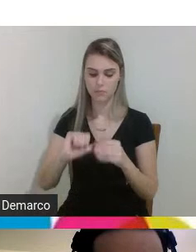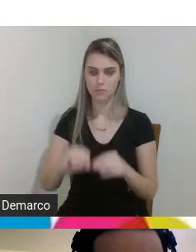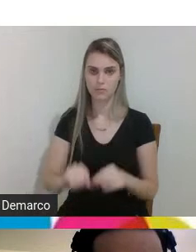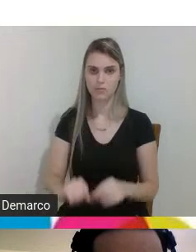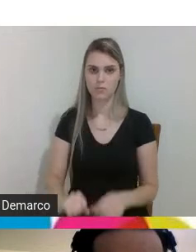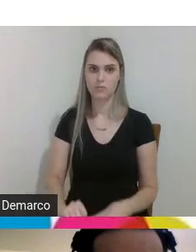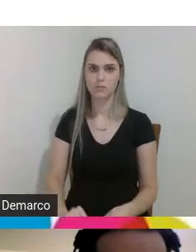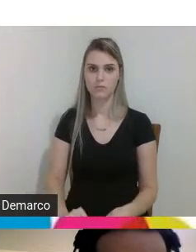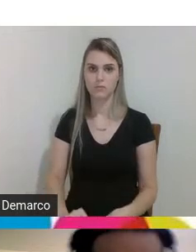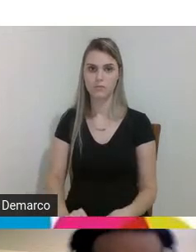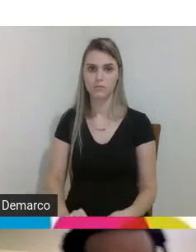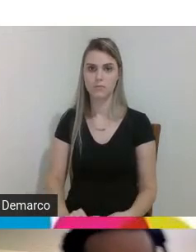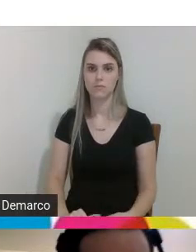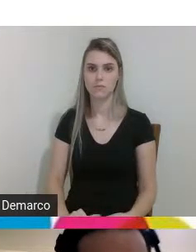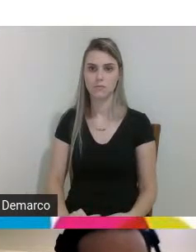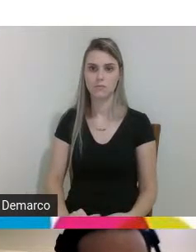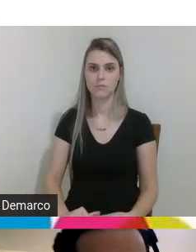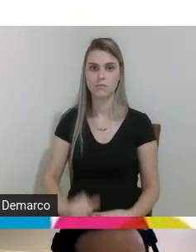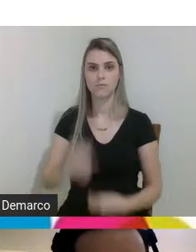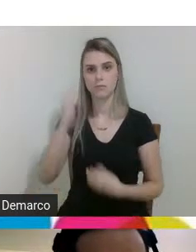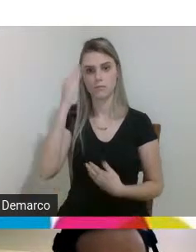Obrigada professora Alex